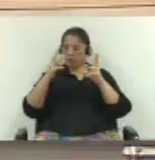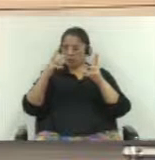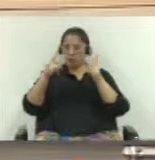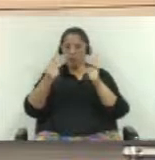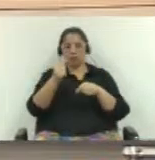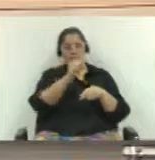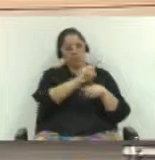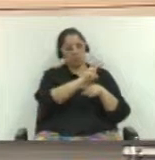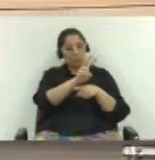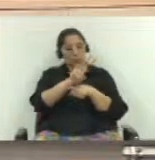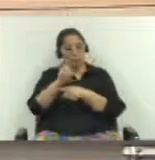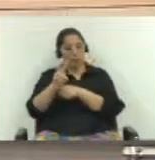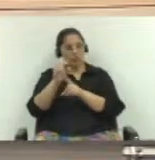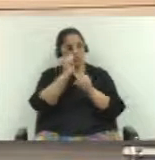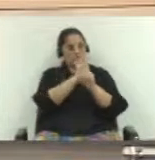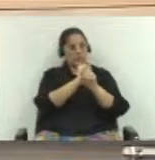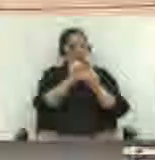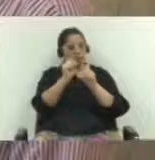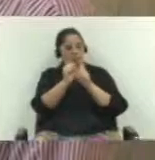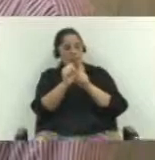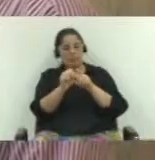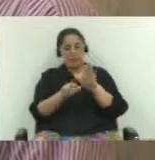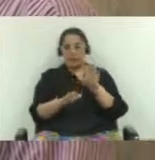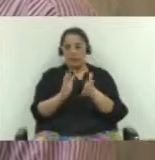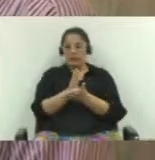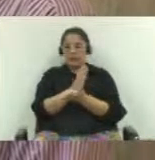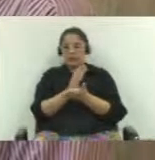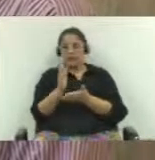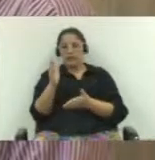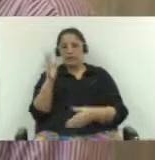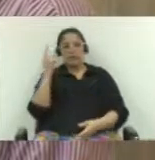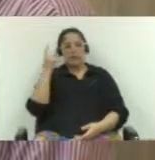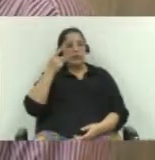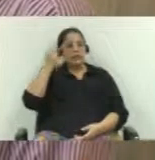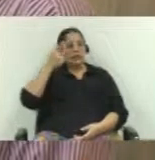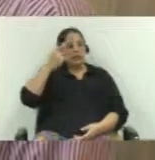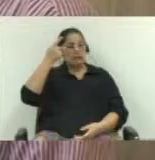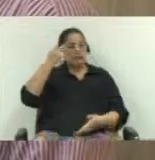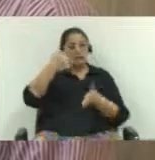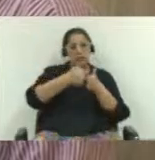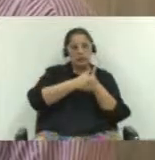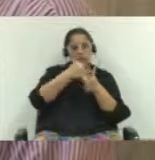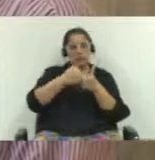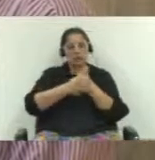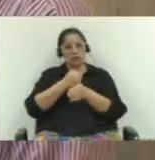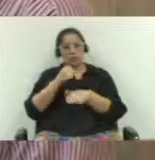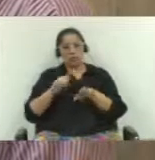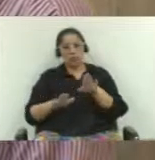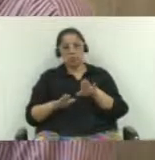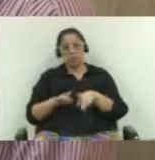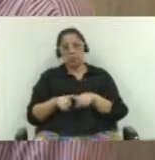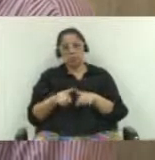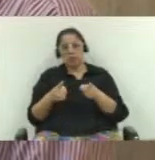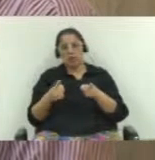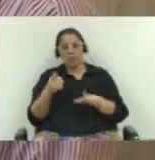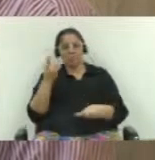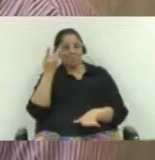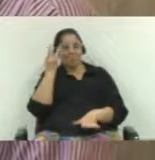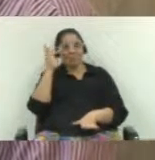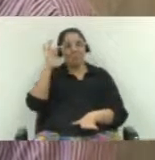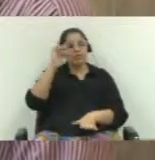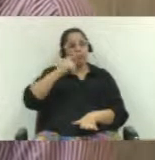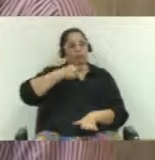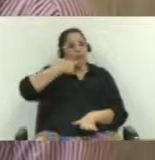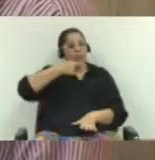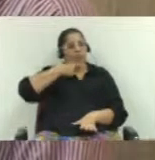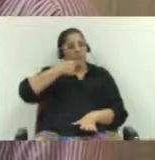a saúde é um assunto tão complexo para a gente poder tratar com a sociedade. Às vezes, o vereador é indagado,